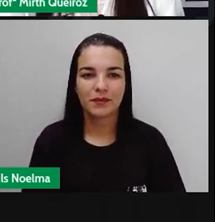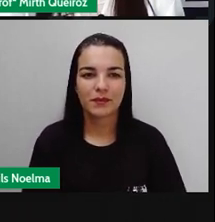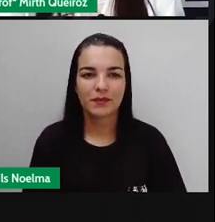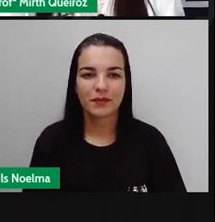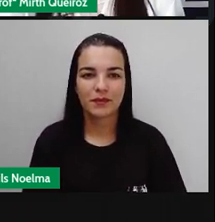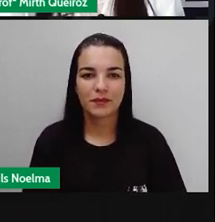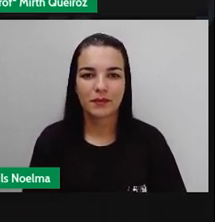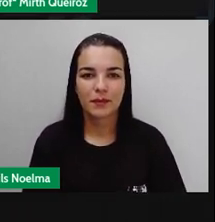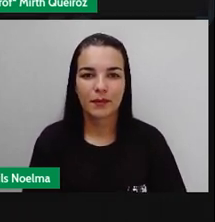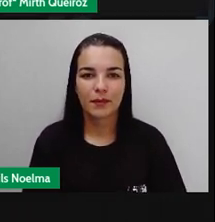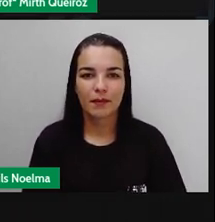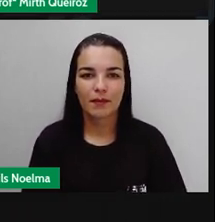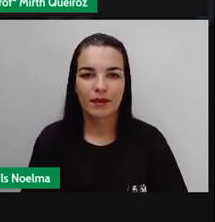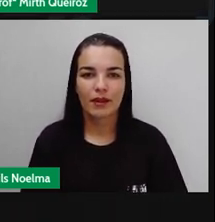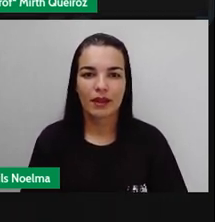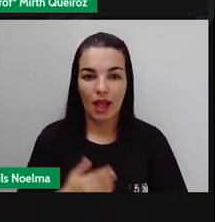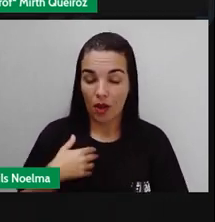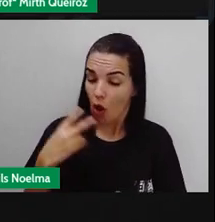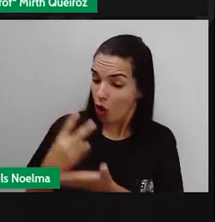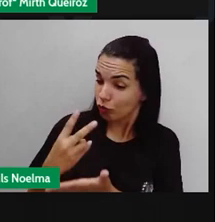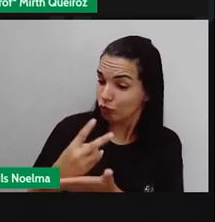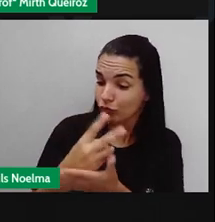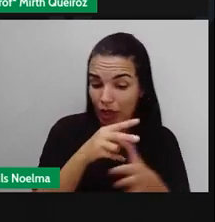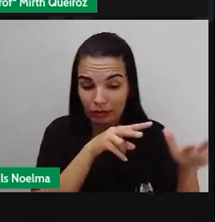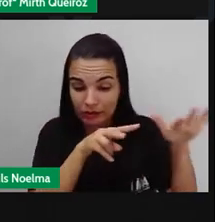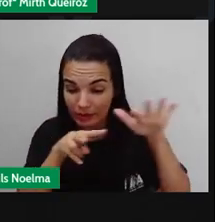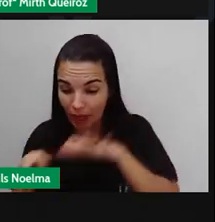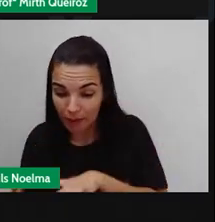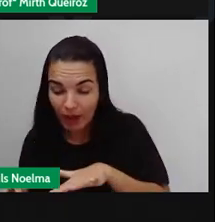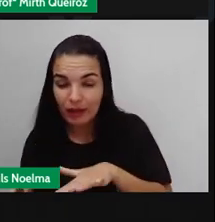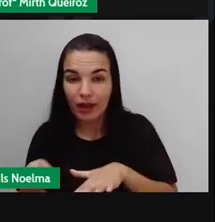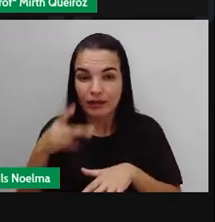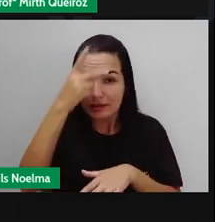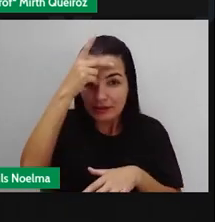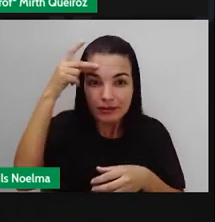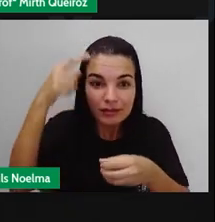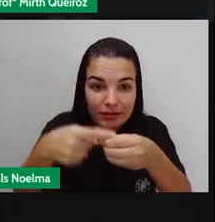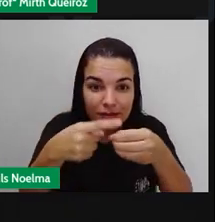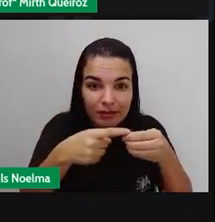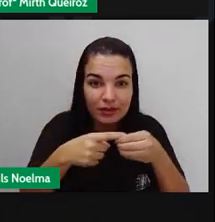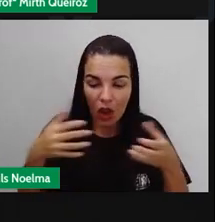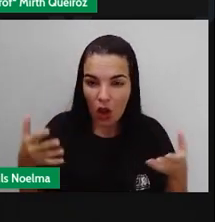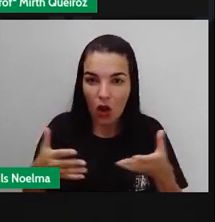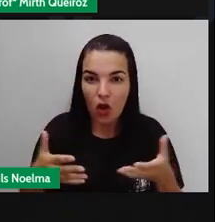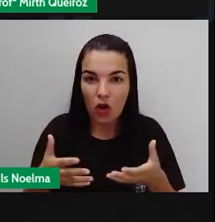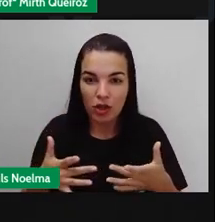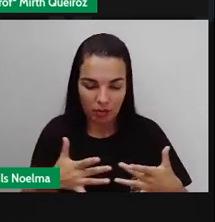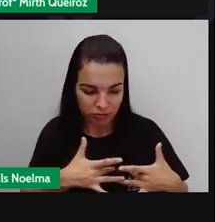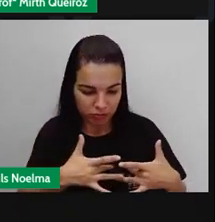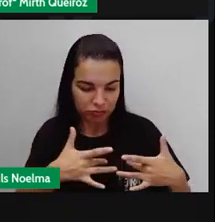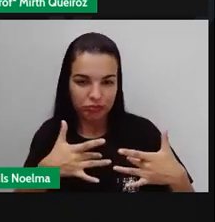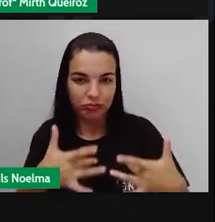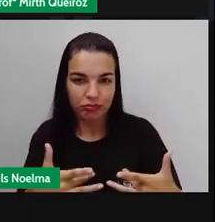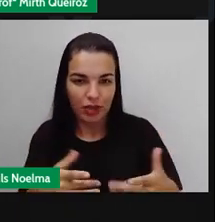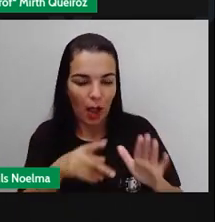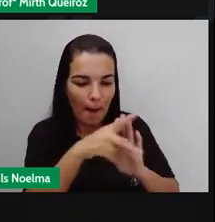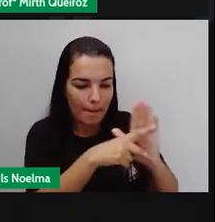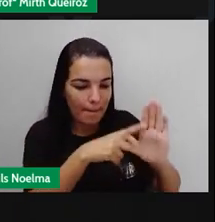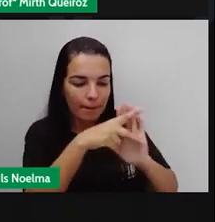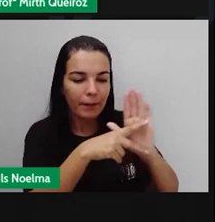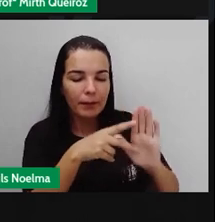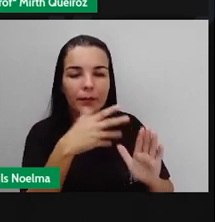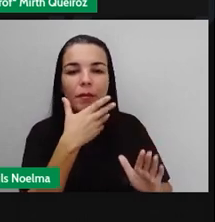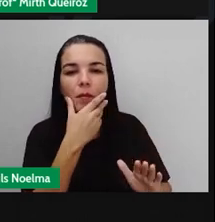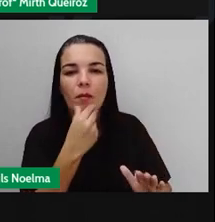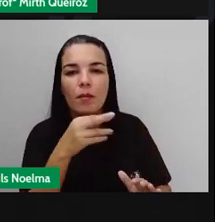E dando continuidade à nossa Semana do Novo Destino, hoje eu trago para vocês um poema do poeta Robson